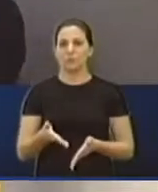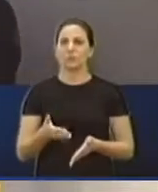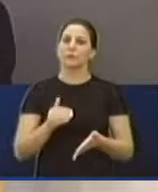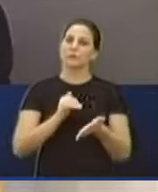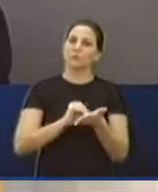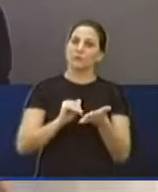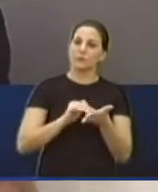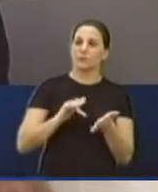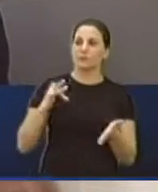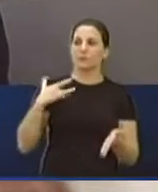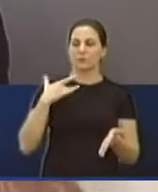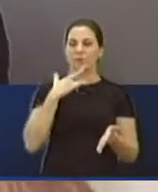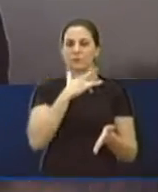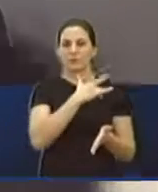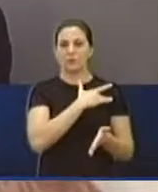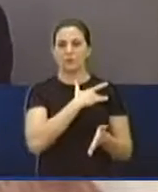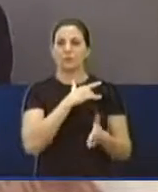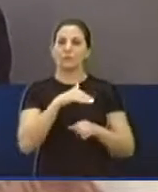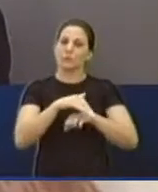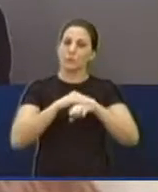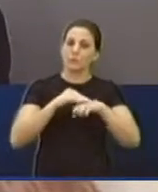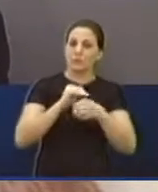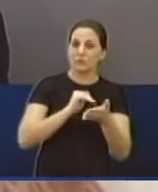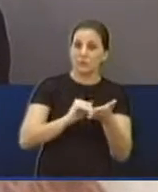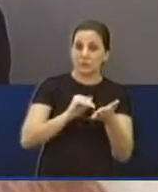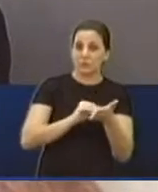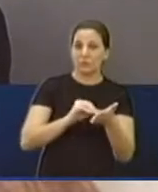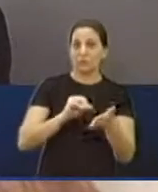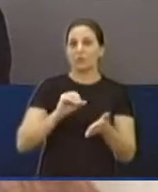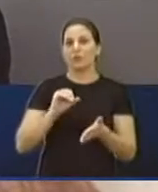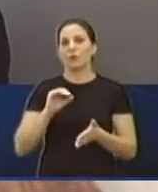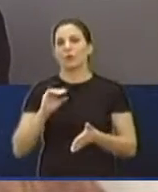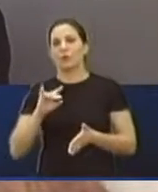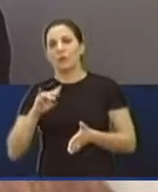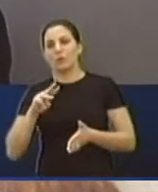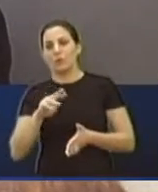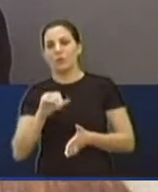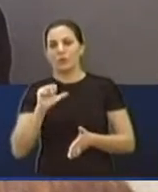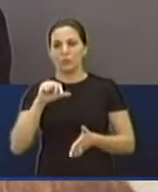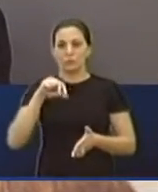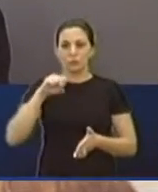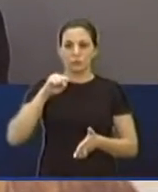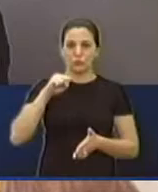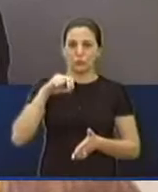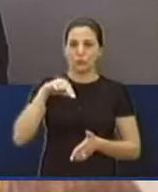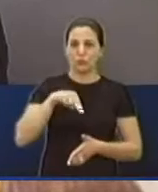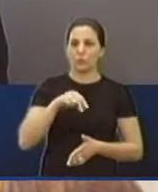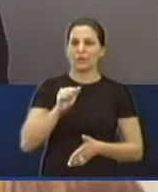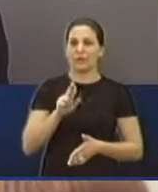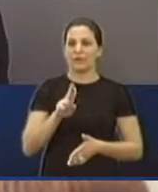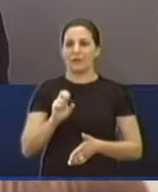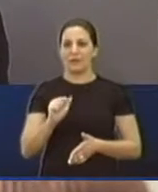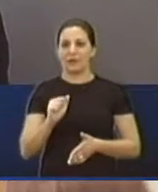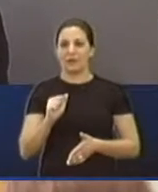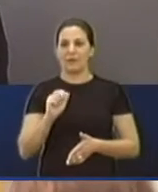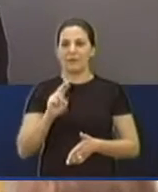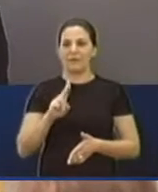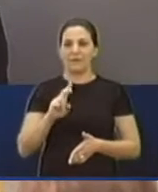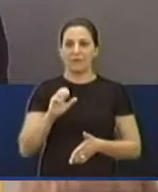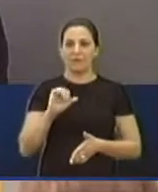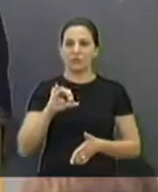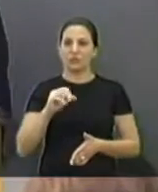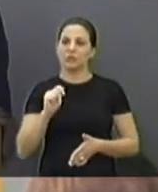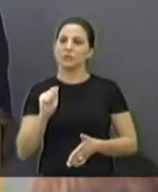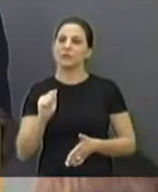Secretaria de Saúde, falando com o então secretário, doutor Wilson Aravec, para falar de um assunto referente